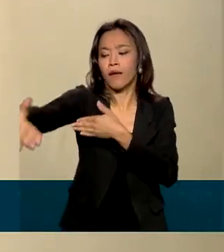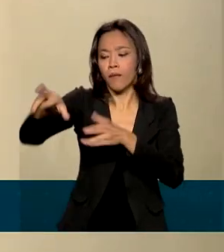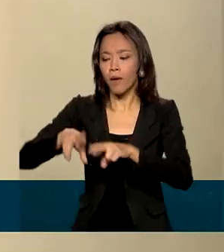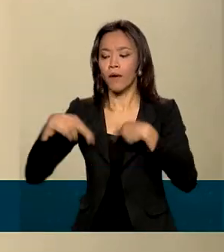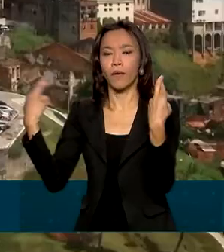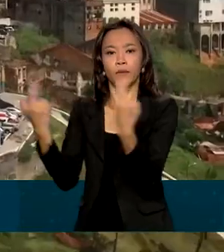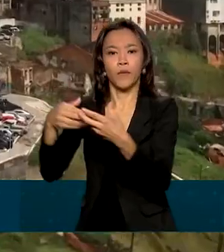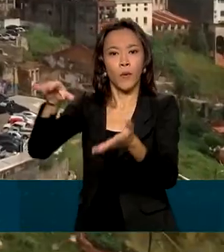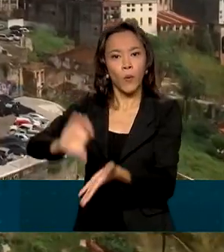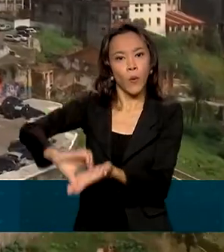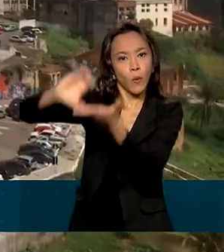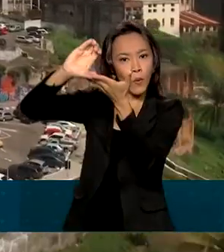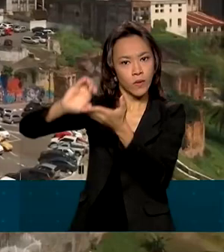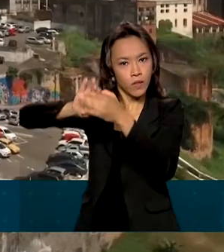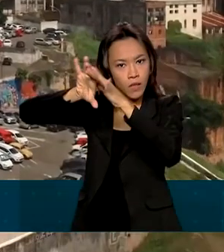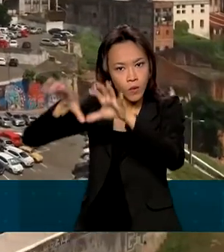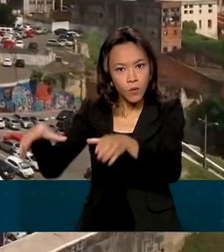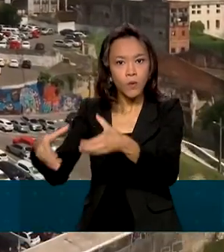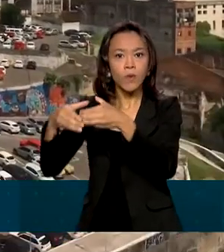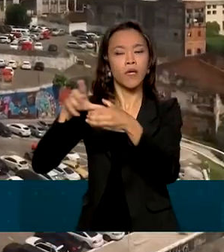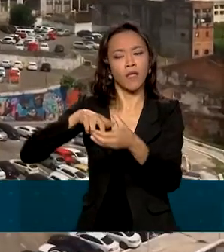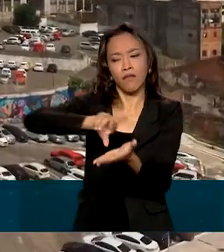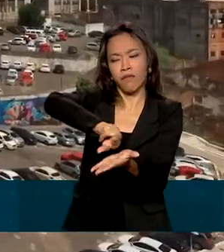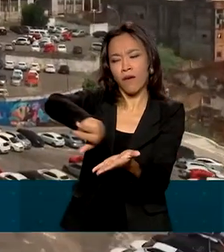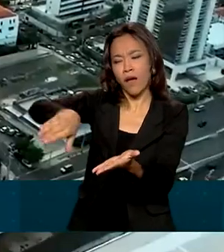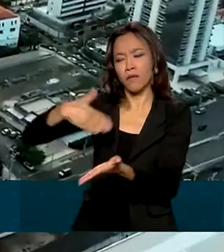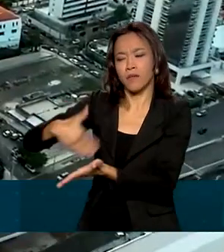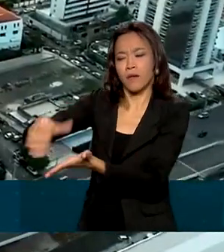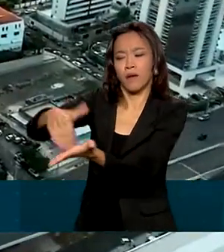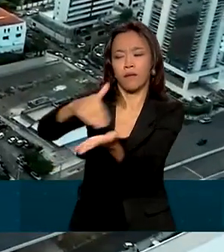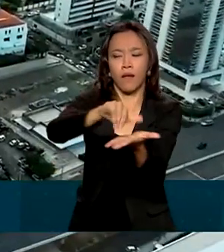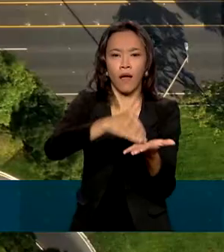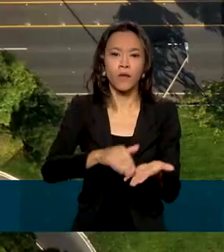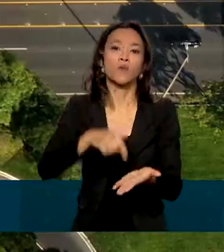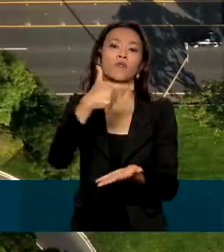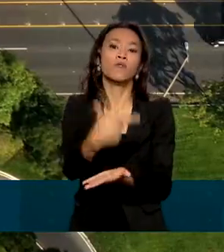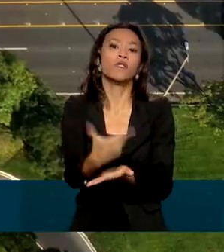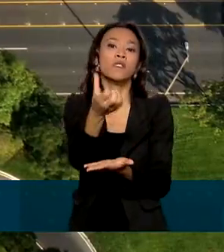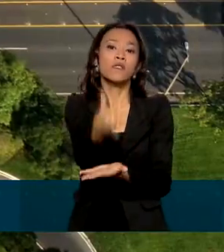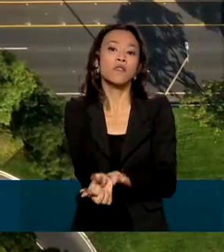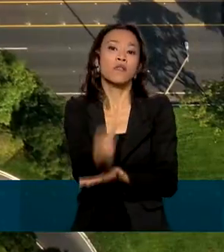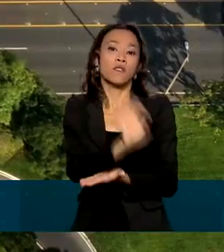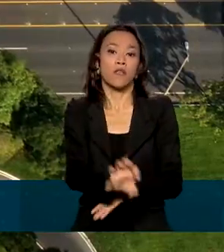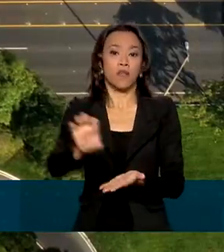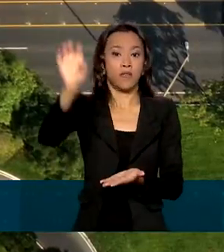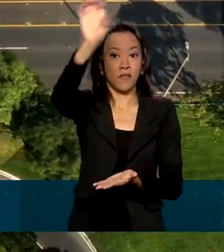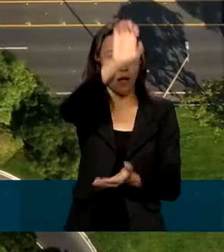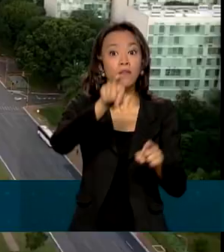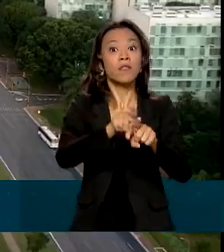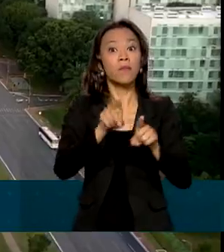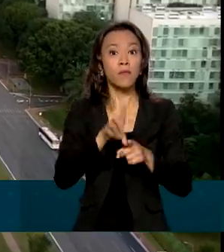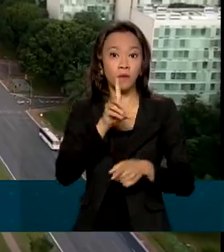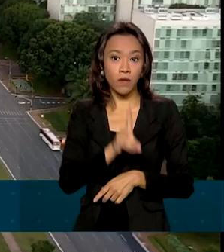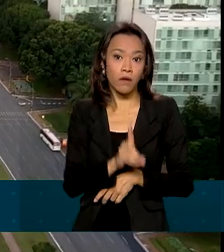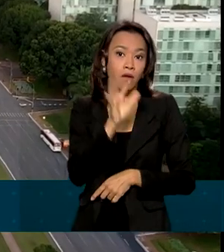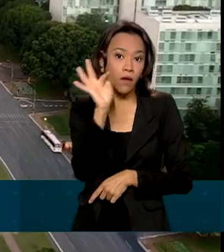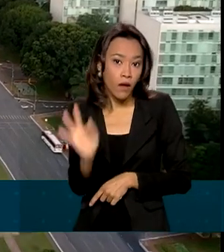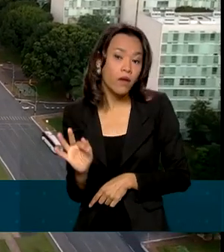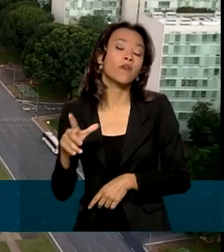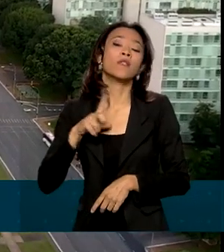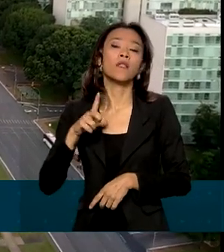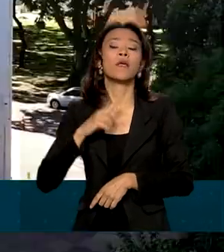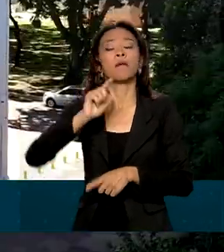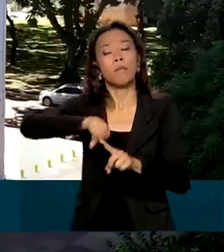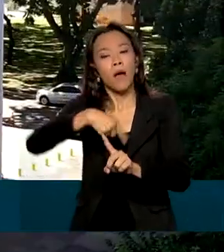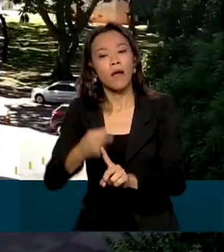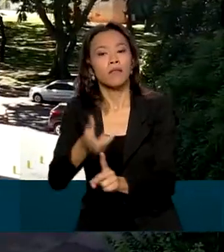Fazendário, CONFAS, que reúne secretários da Fazenda dos 26 estados e do Distrito Federal, além de técnicos